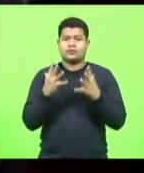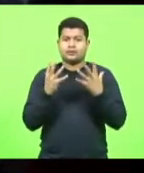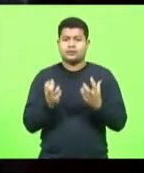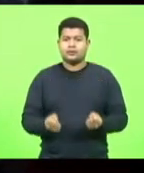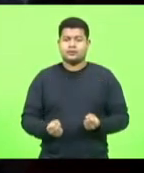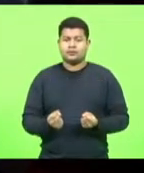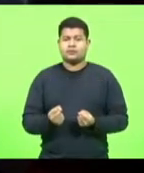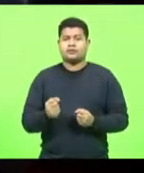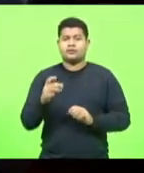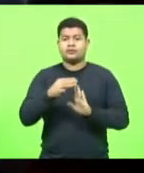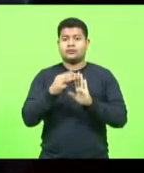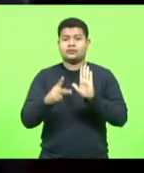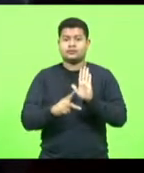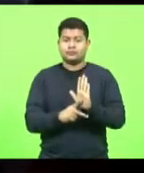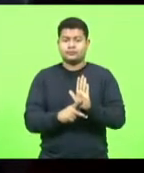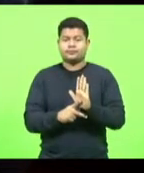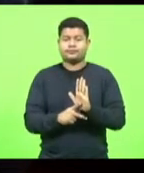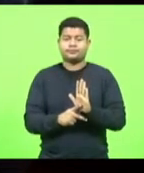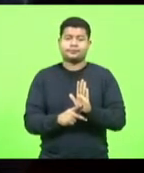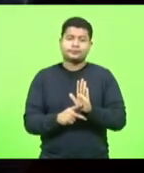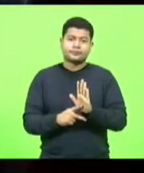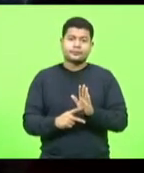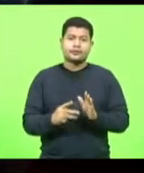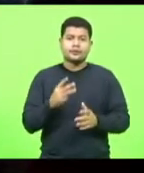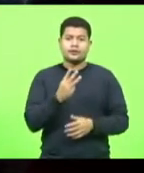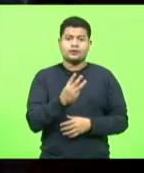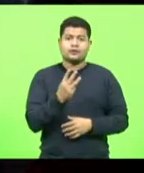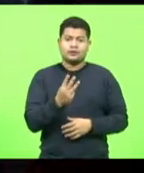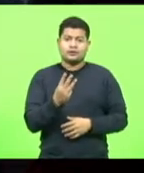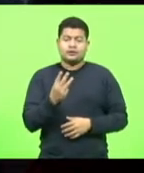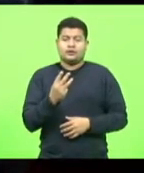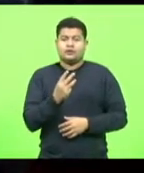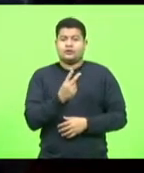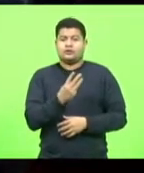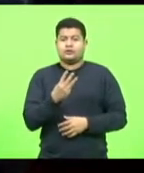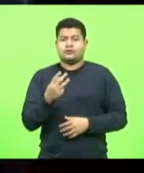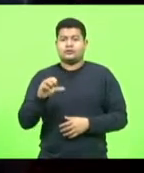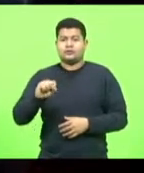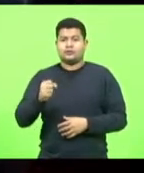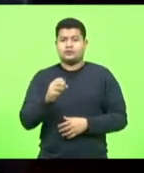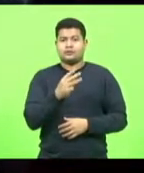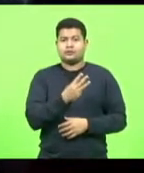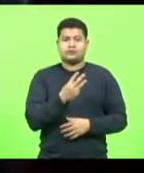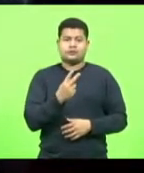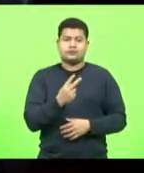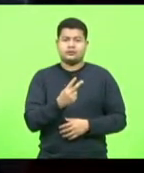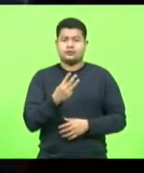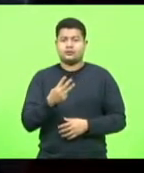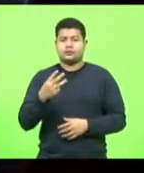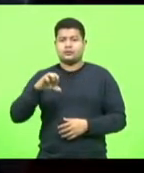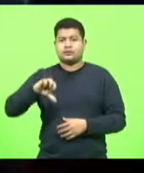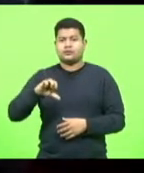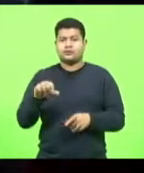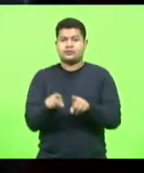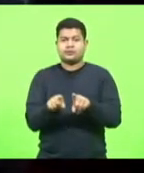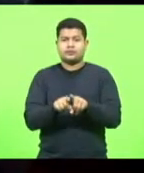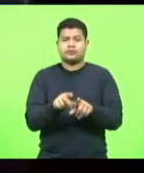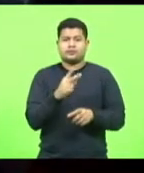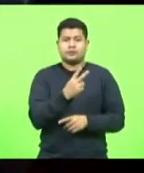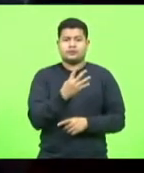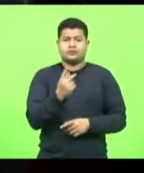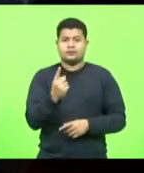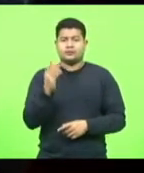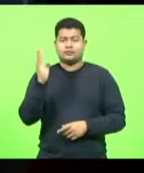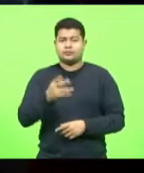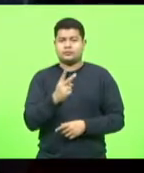das medidas provisórias. Números 238-239-241-2021. Foram